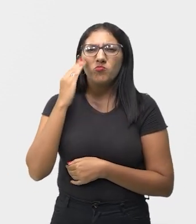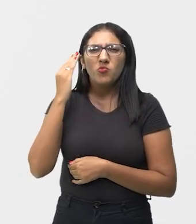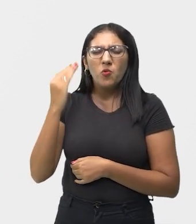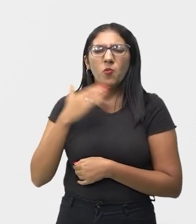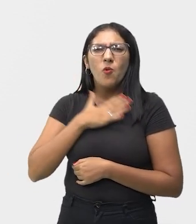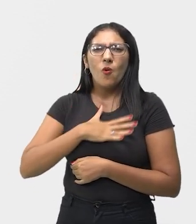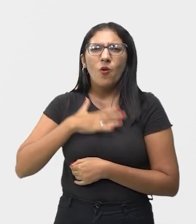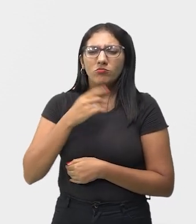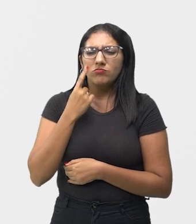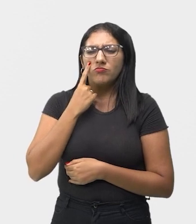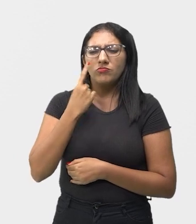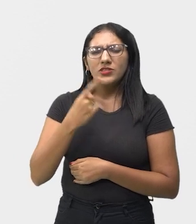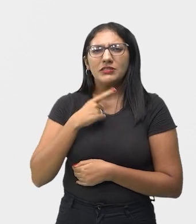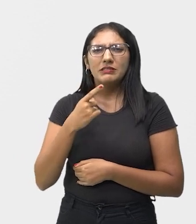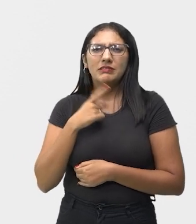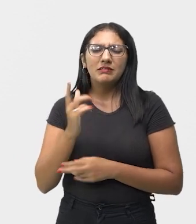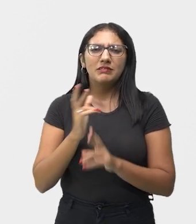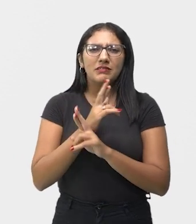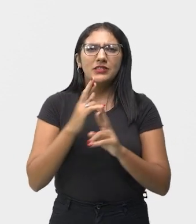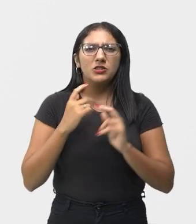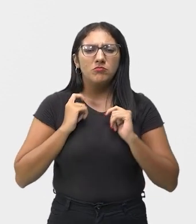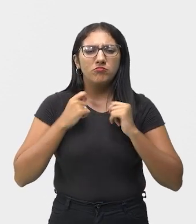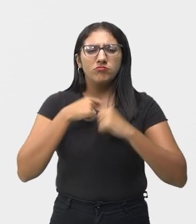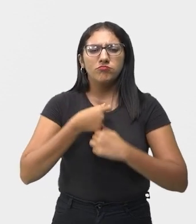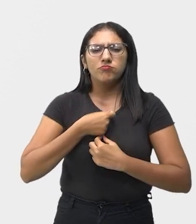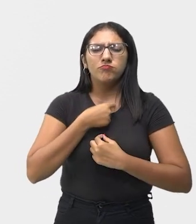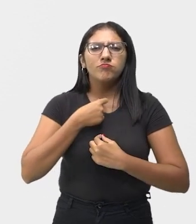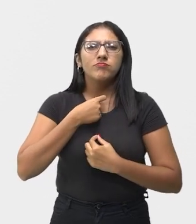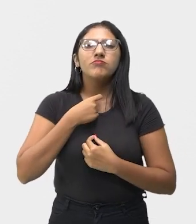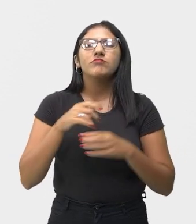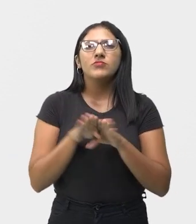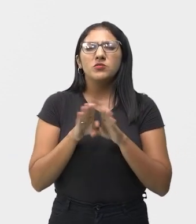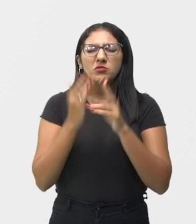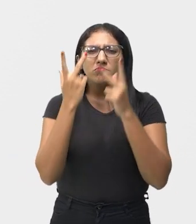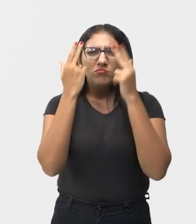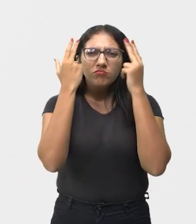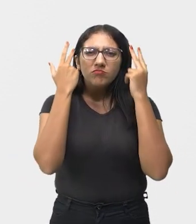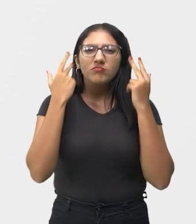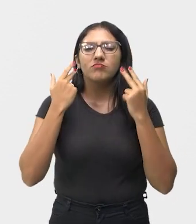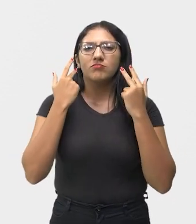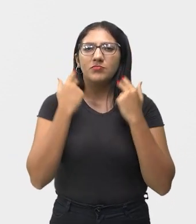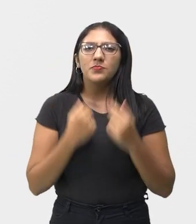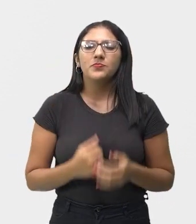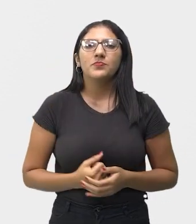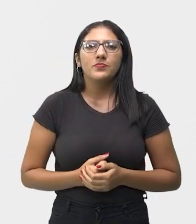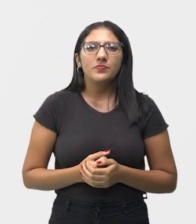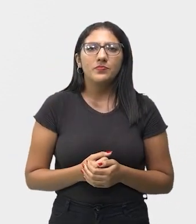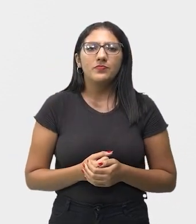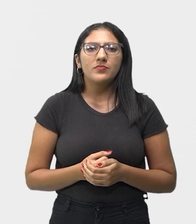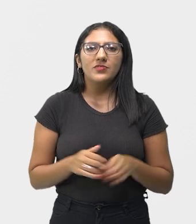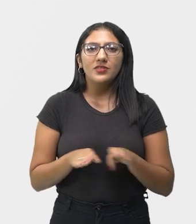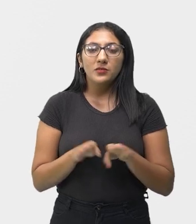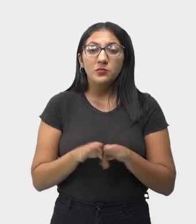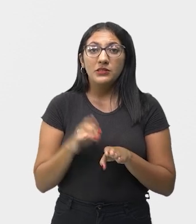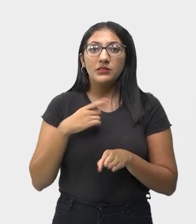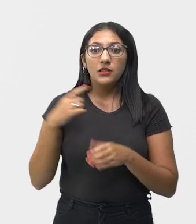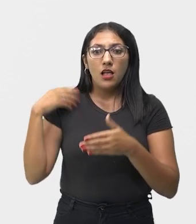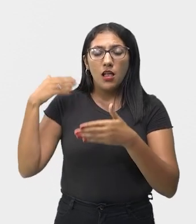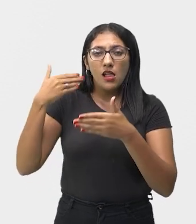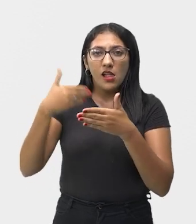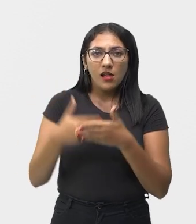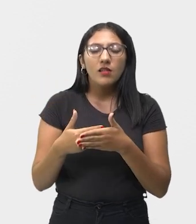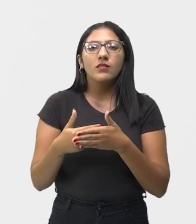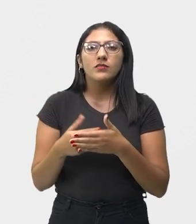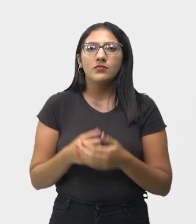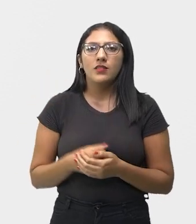adoravam uma atitude de mascareta, com ternos e cabelos bem cortados. A segunda em atividade até hoje, os